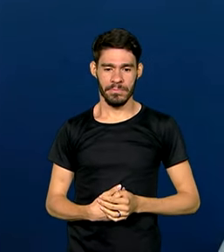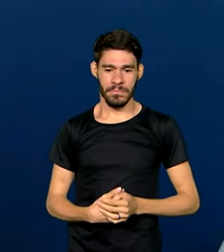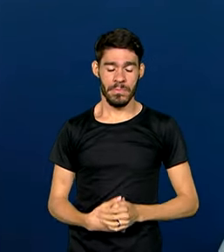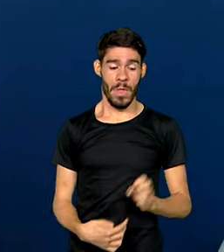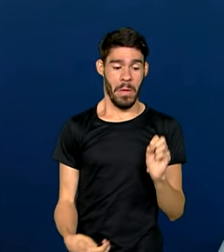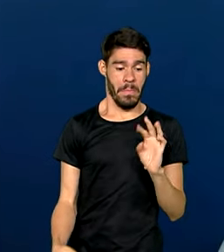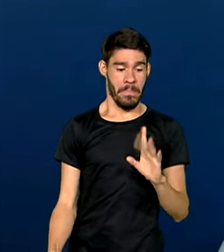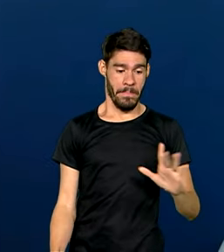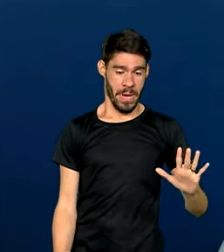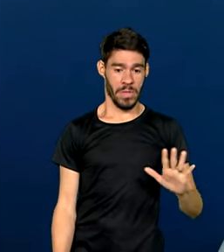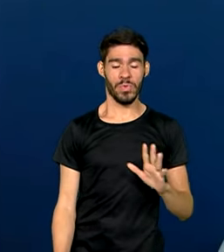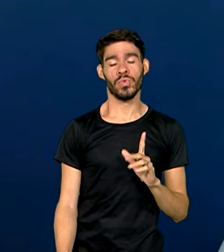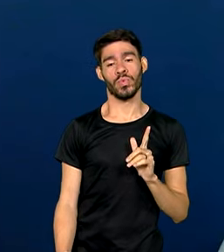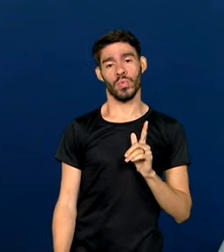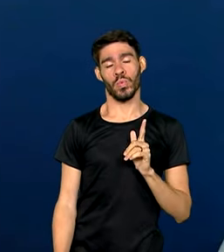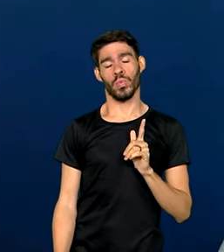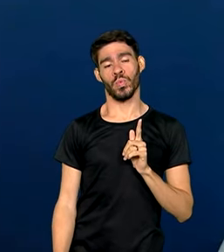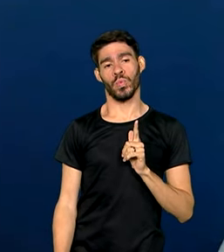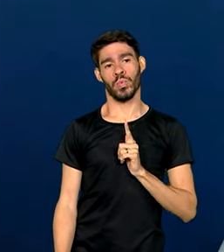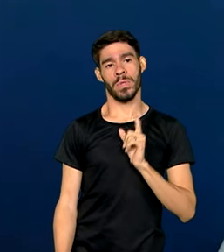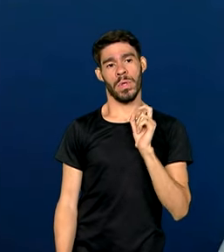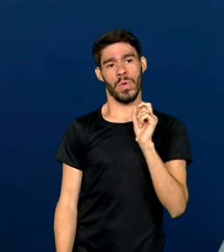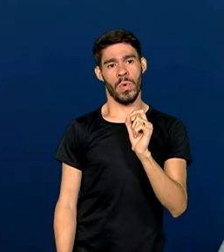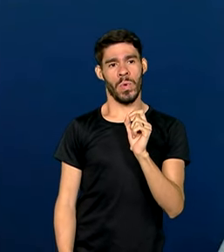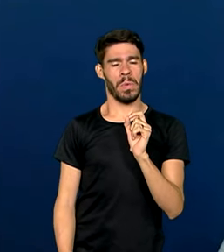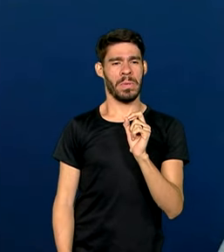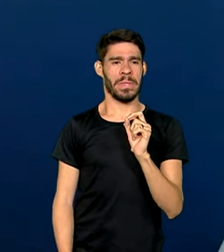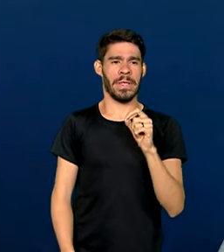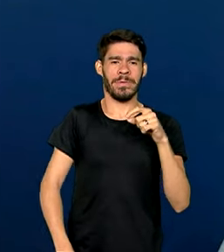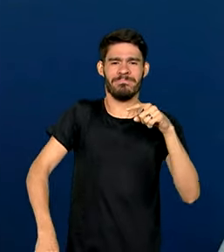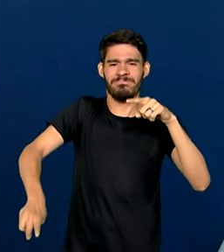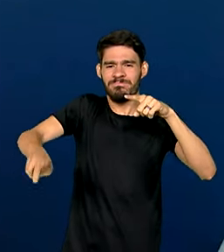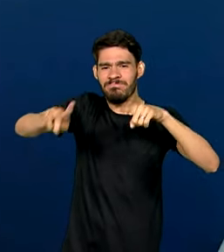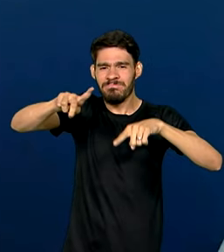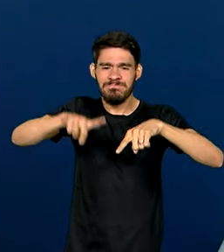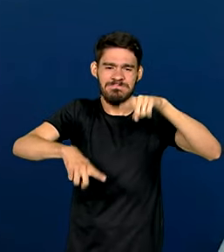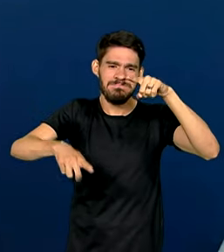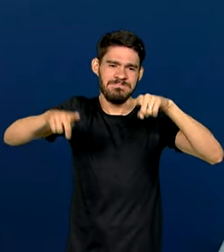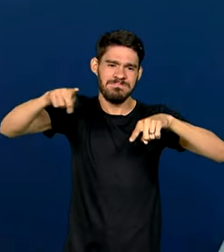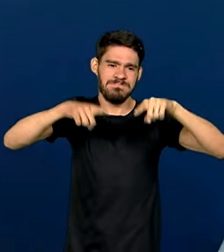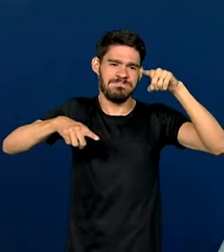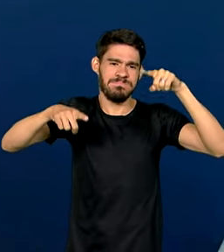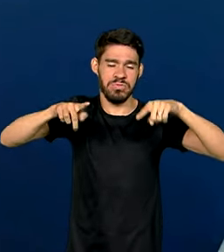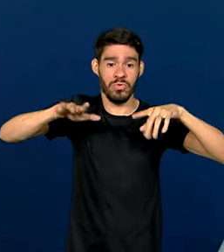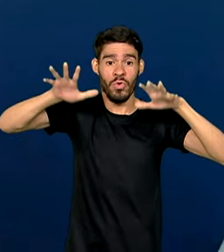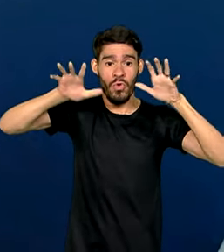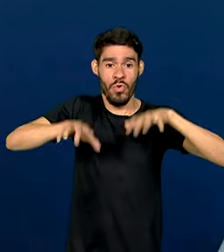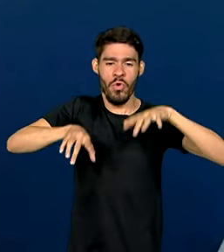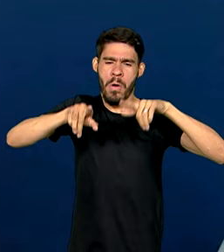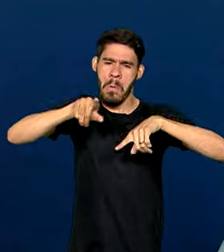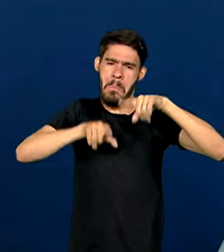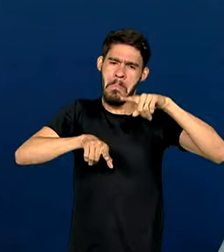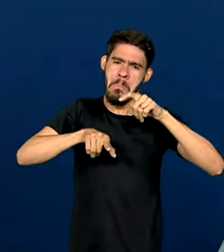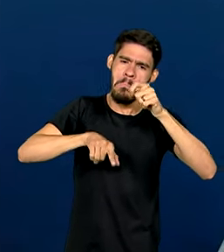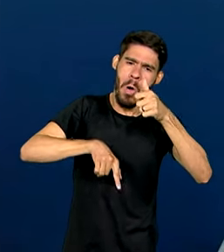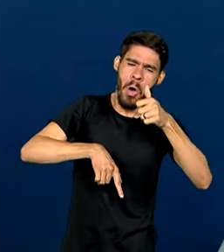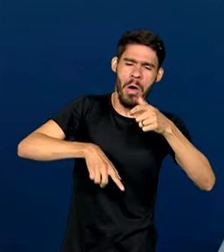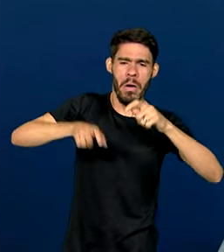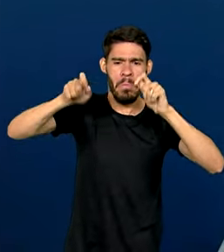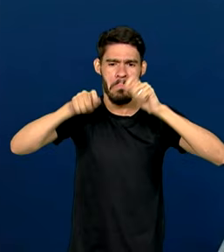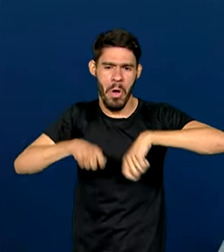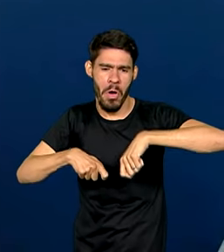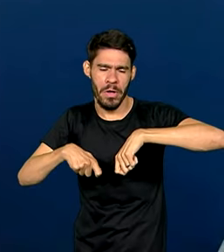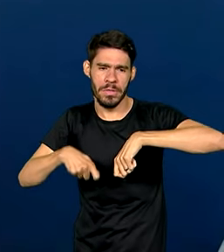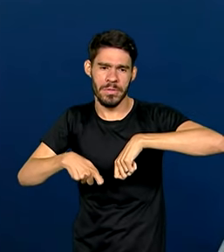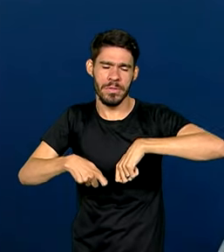região sul, a gente tem uma irregularidade, uma certa irregularidade das chuvas, ou seja, pode ocorrer chuvas